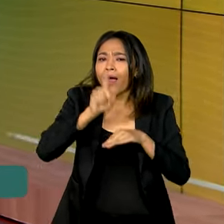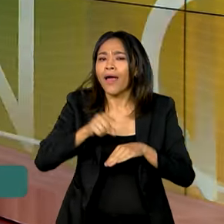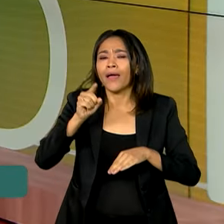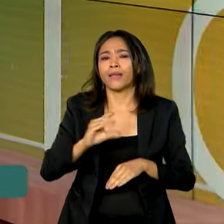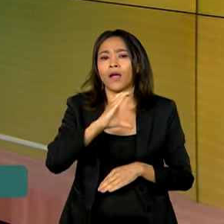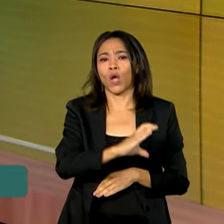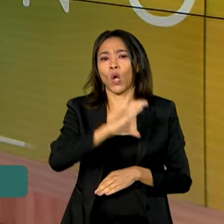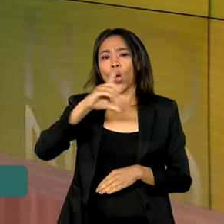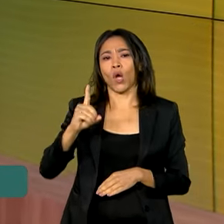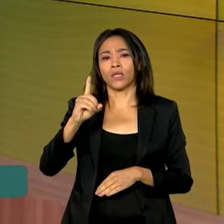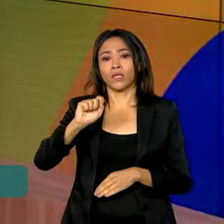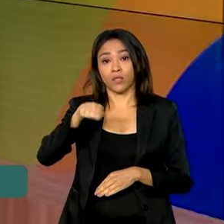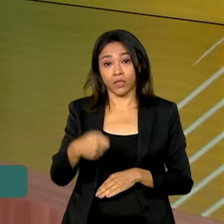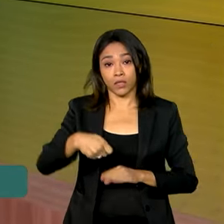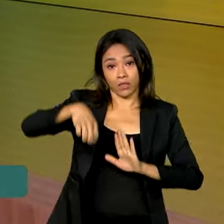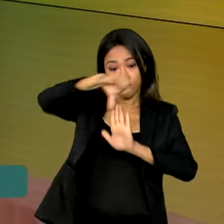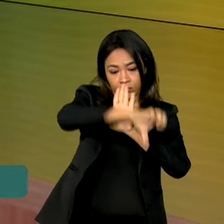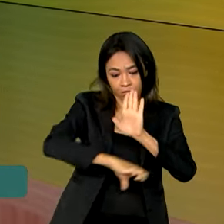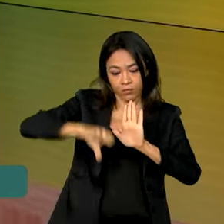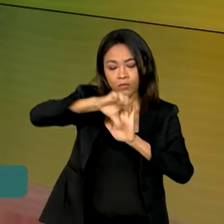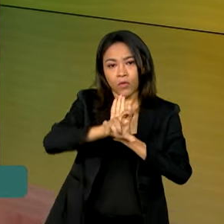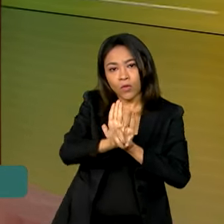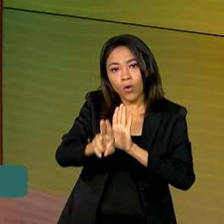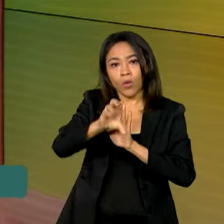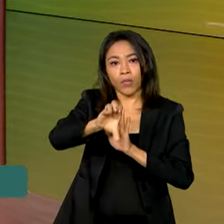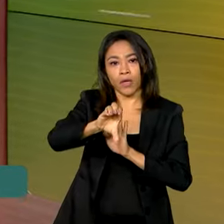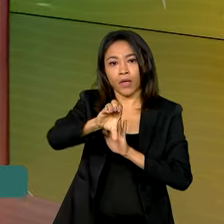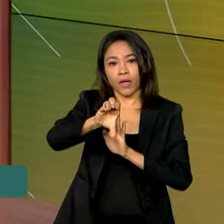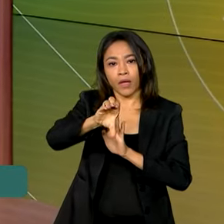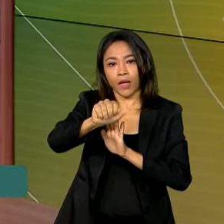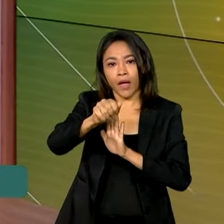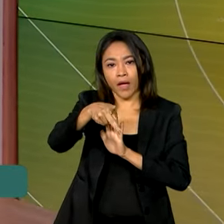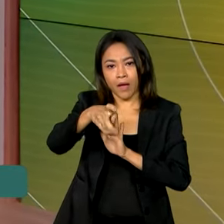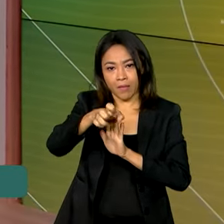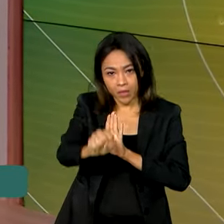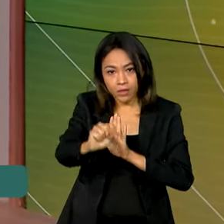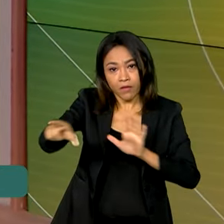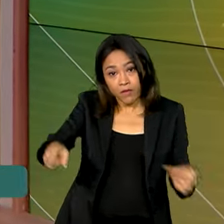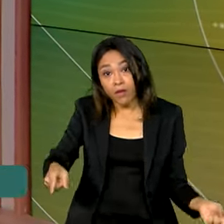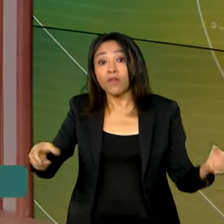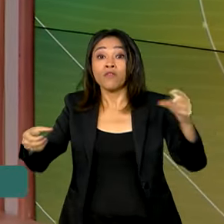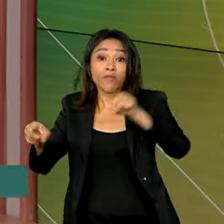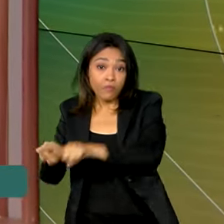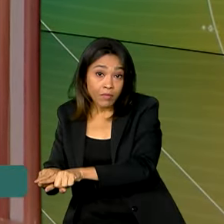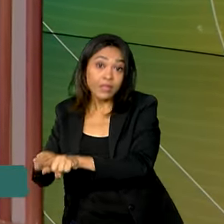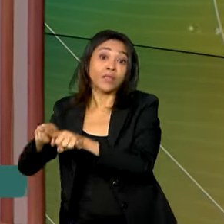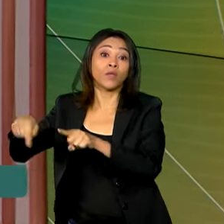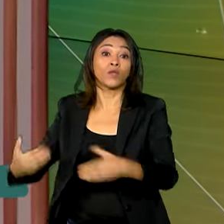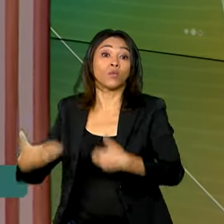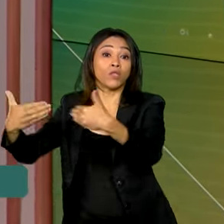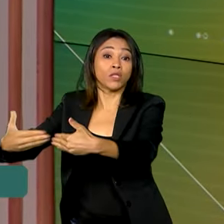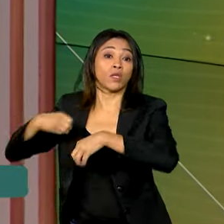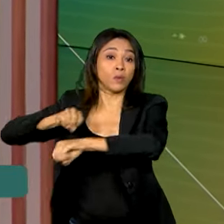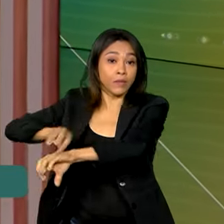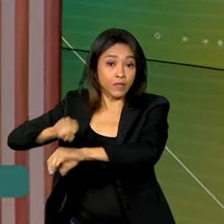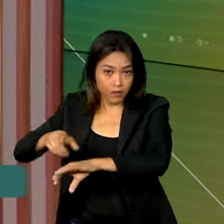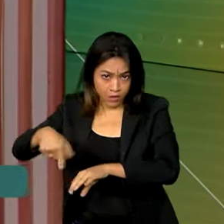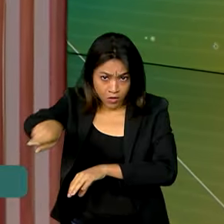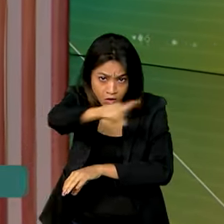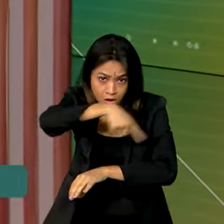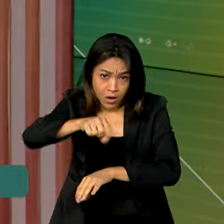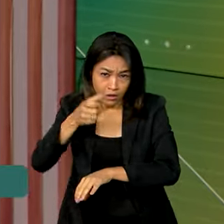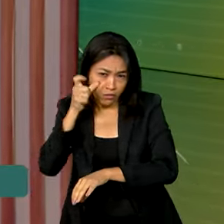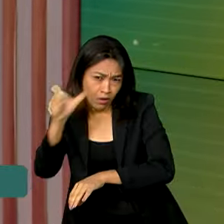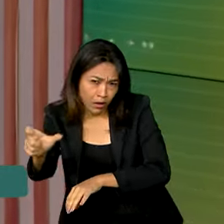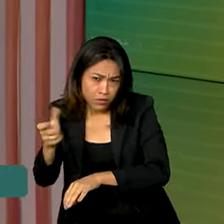Aperfeiçoamento de Pessoal de Nível Superior, a CAPES, é um órgão vinculado ao Ministério da Educação. As instituições interessadas em